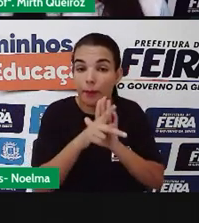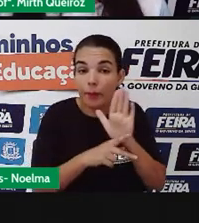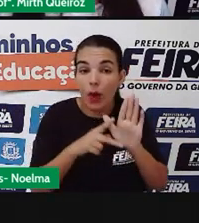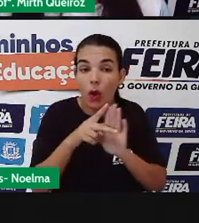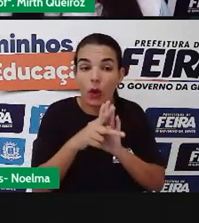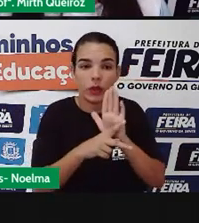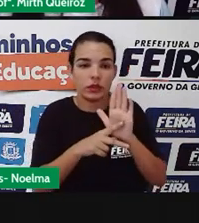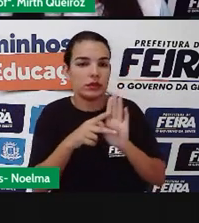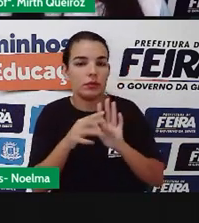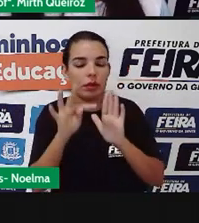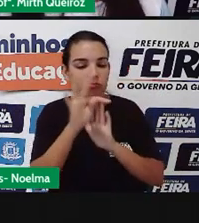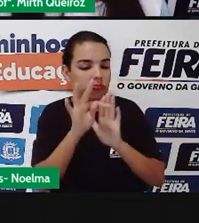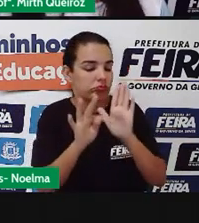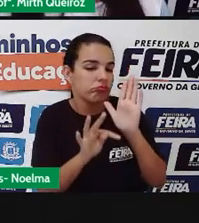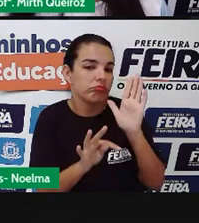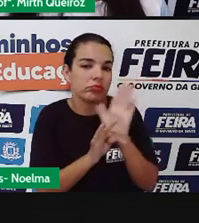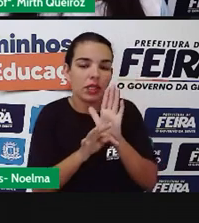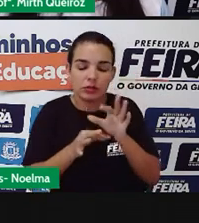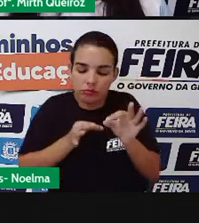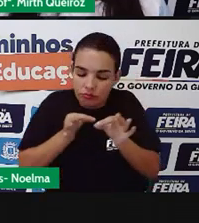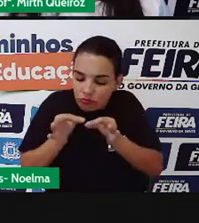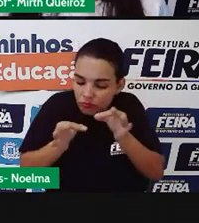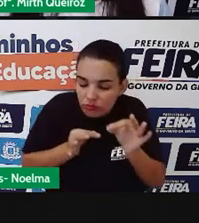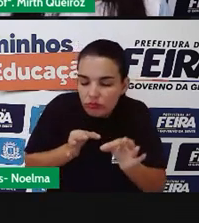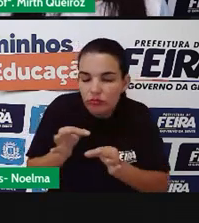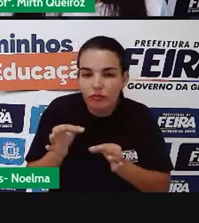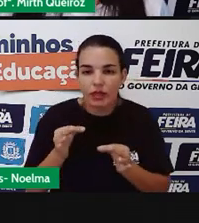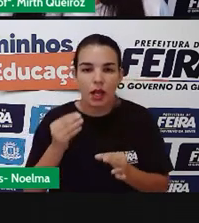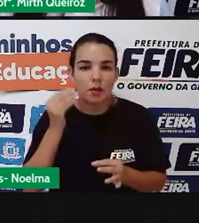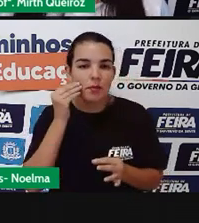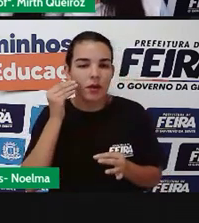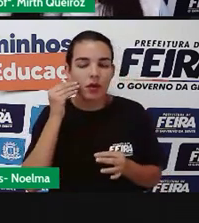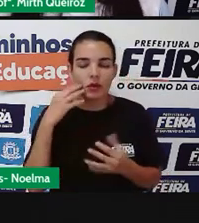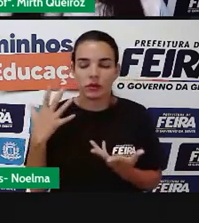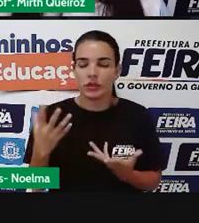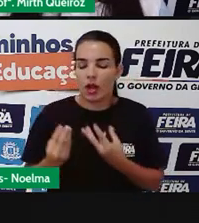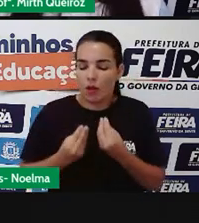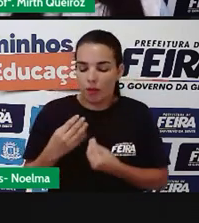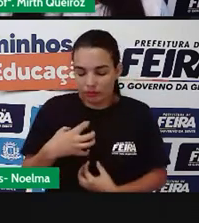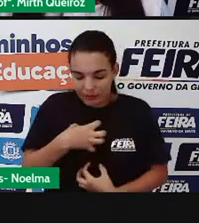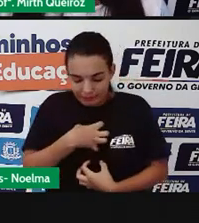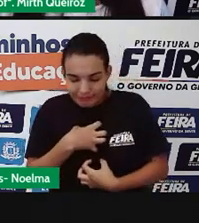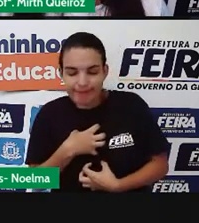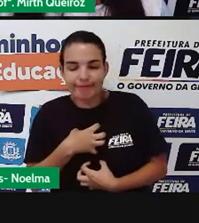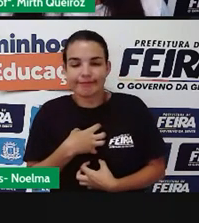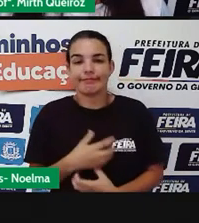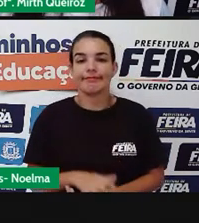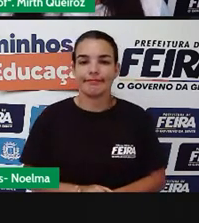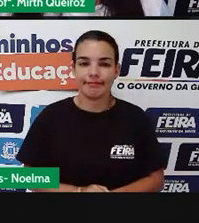estrutura de texto, onde aparece o lírico, né? Essa questão dos sentimentos.